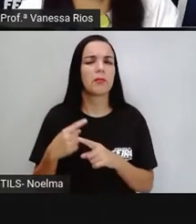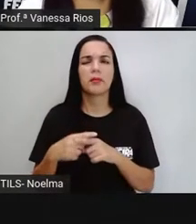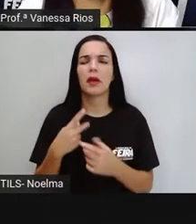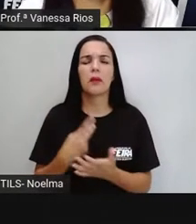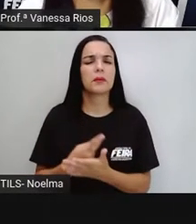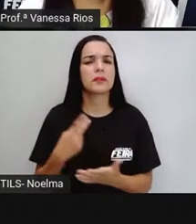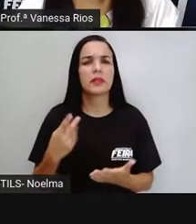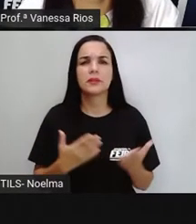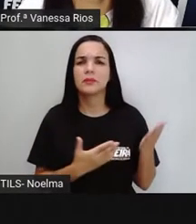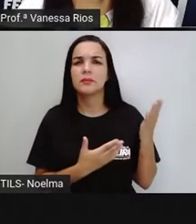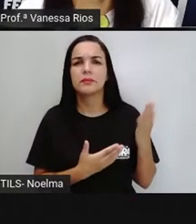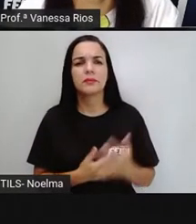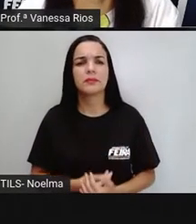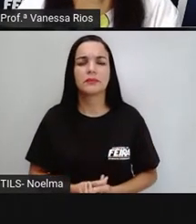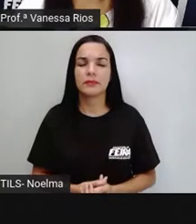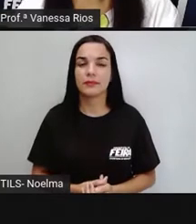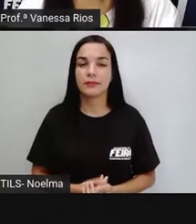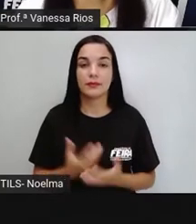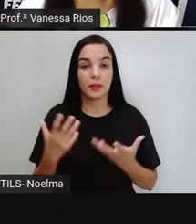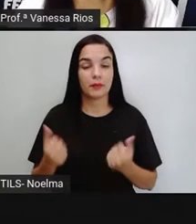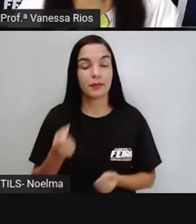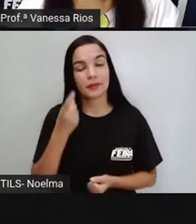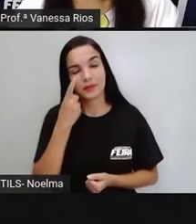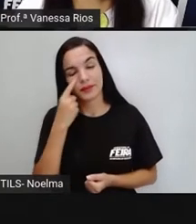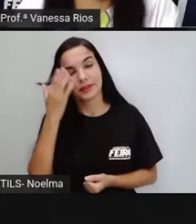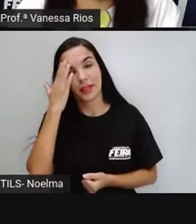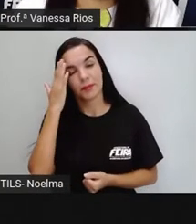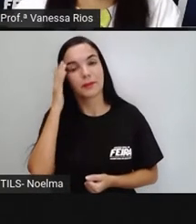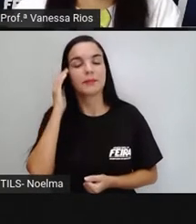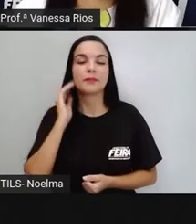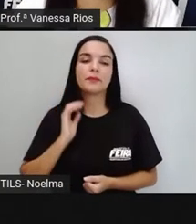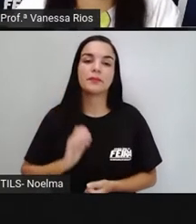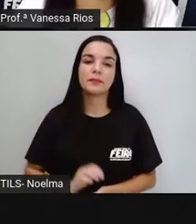que isso acontece? Hum, vamos, ó, saber.